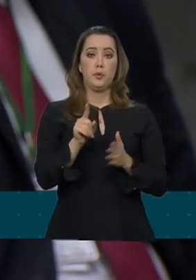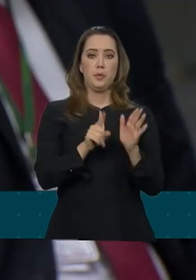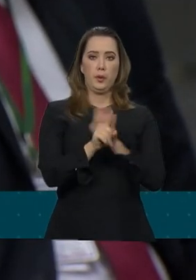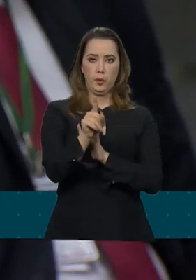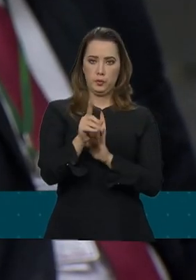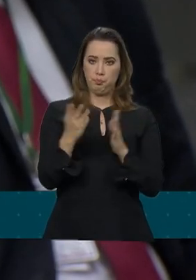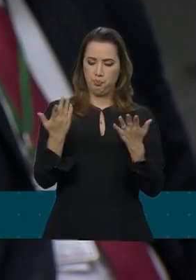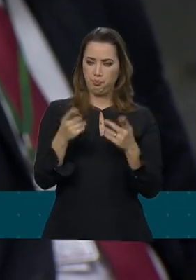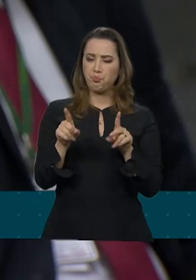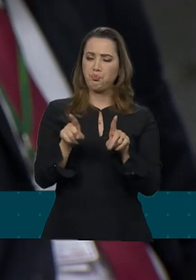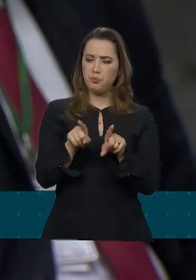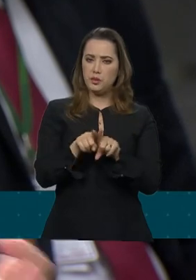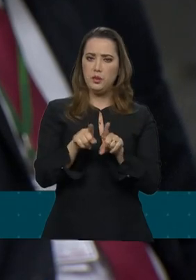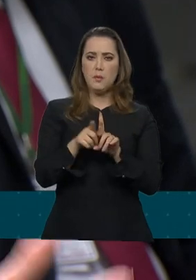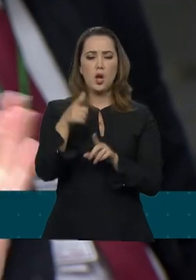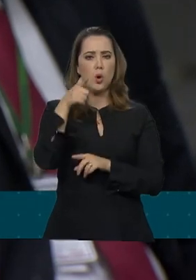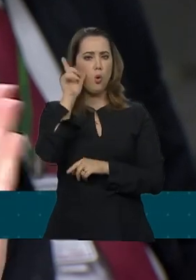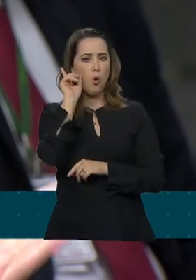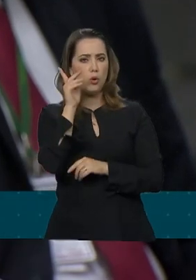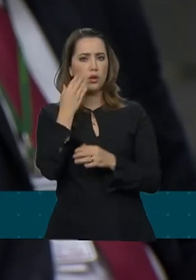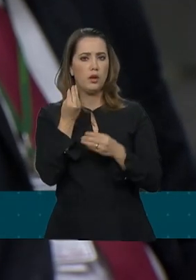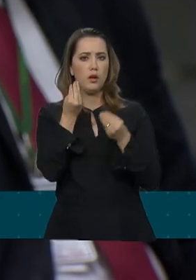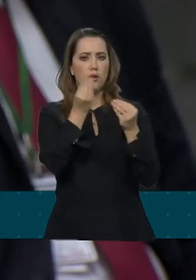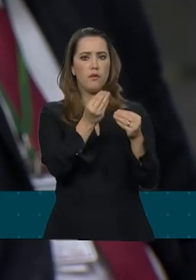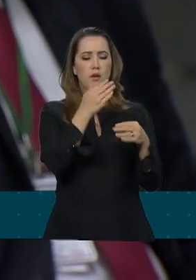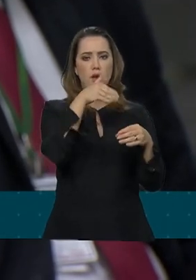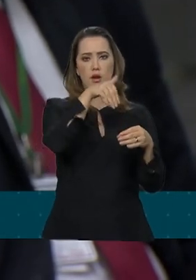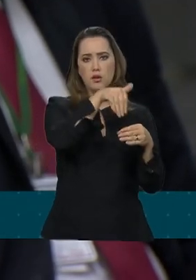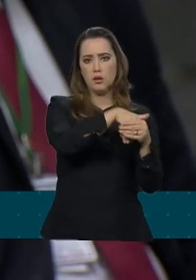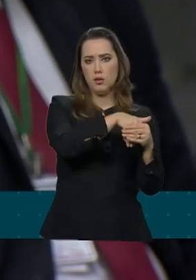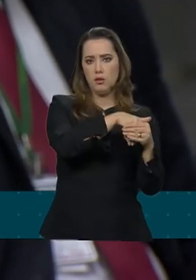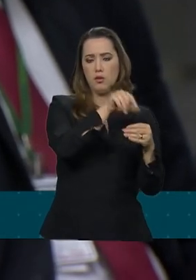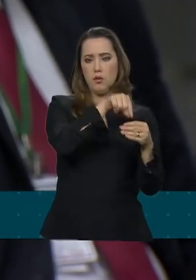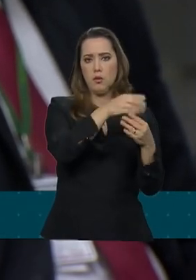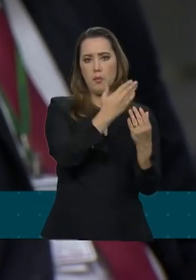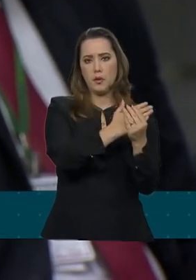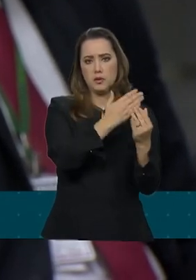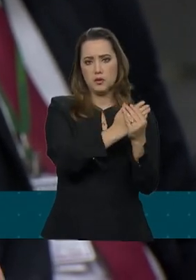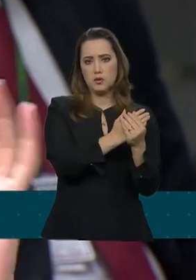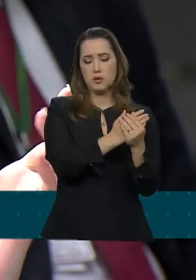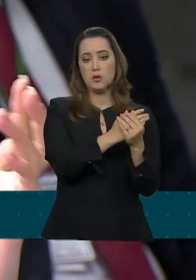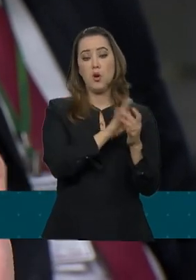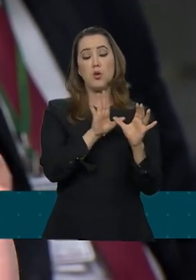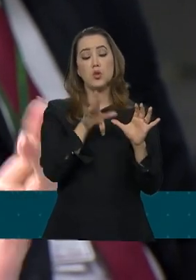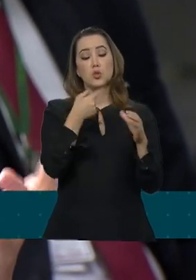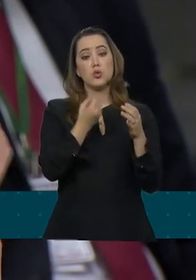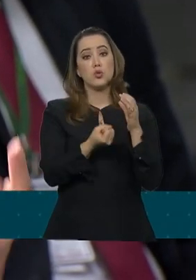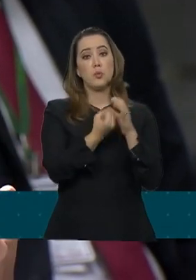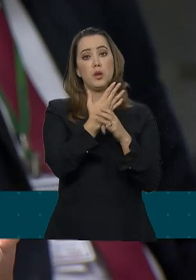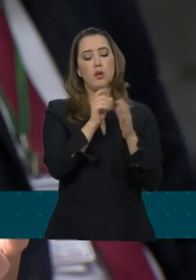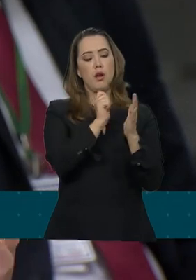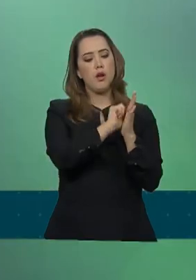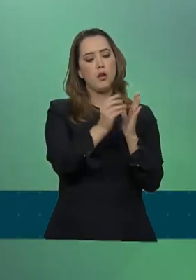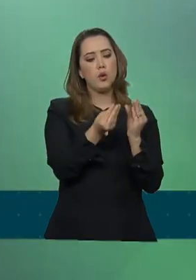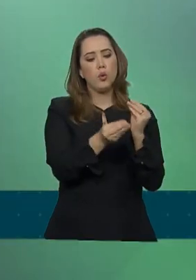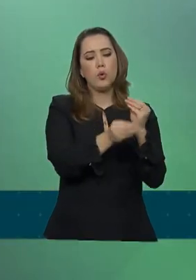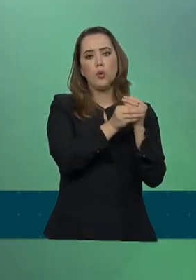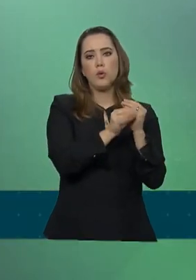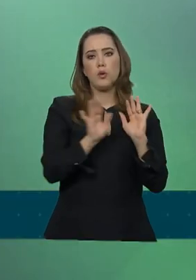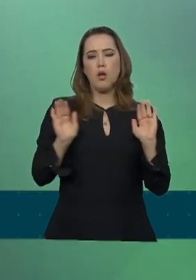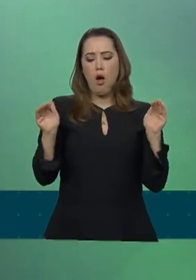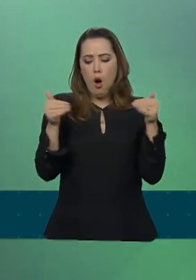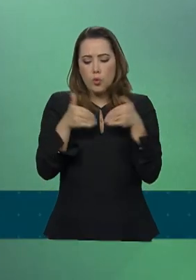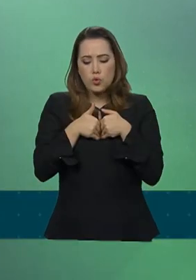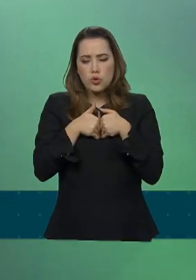sanção do presidente um PLC sobre a inclusão do autismo no censo. Eu sei que tem divergências dentro do governo... É o